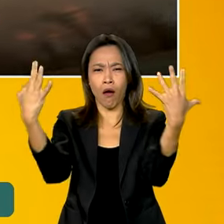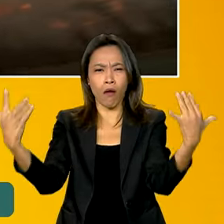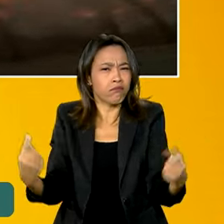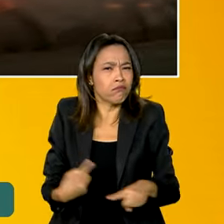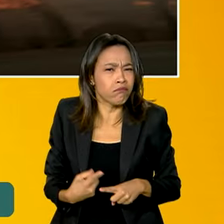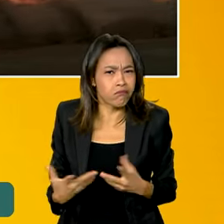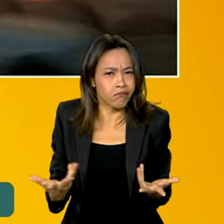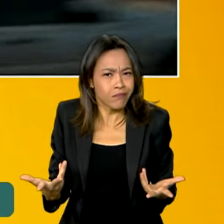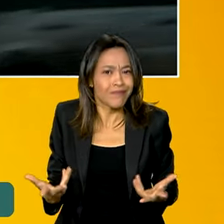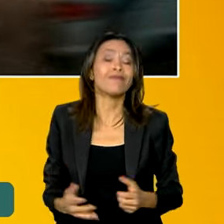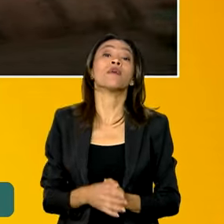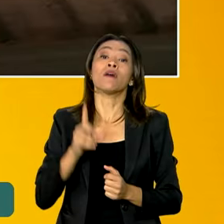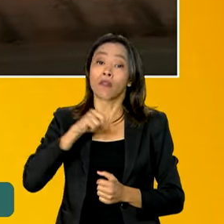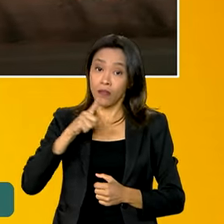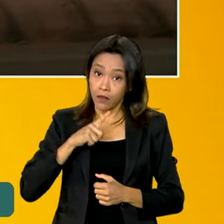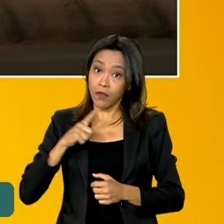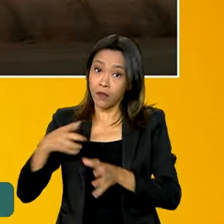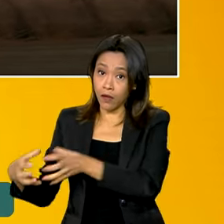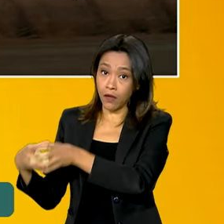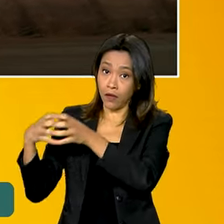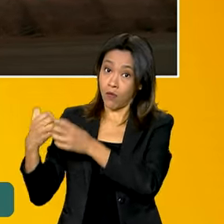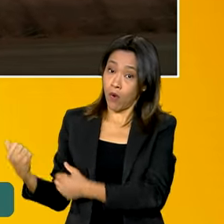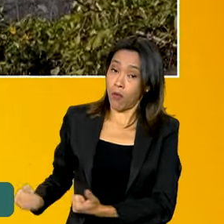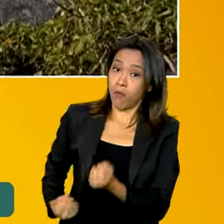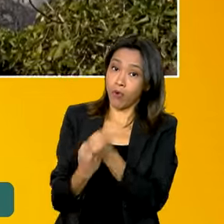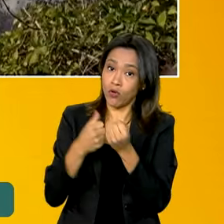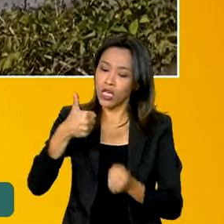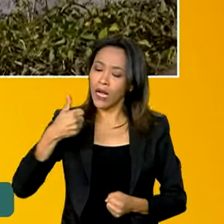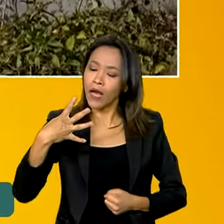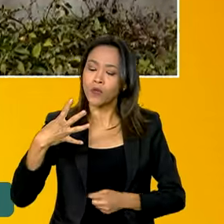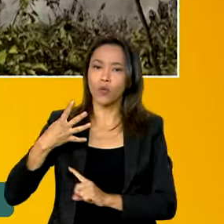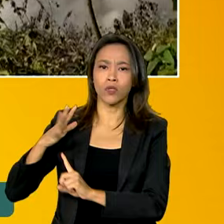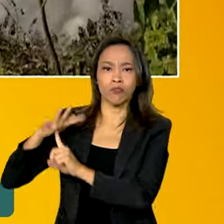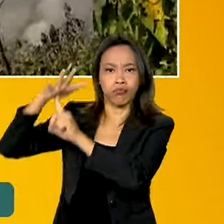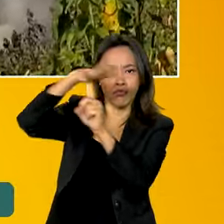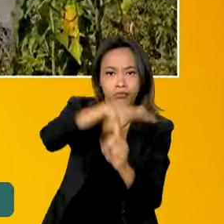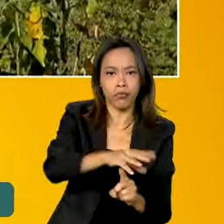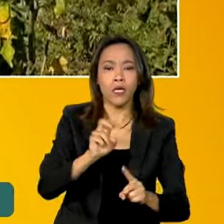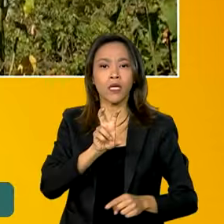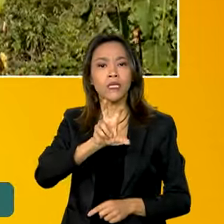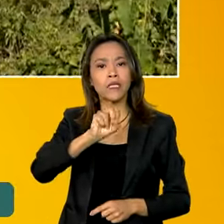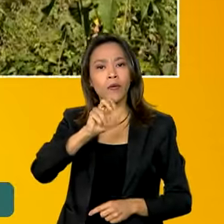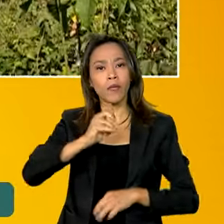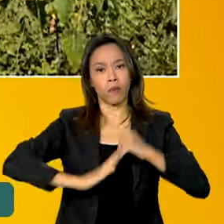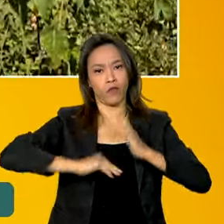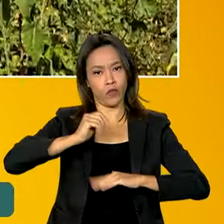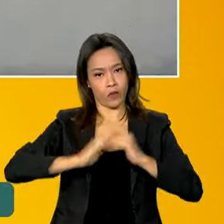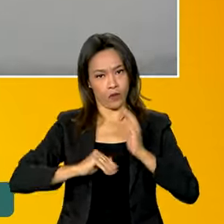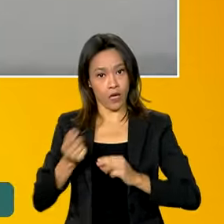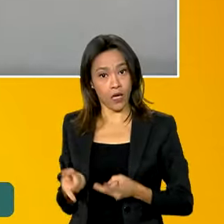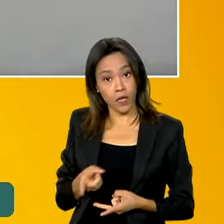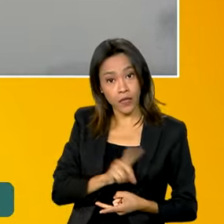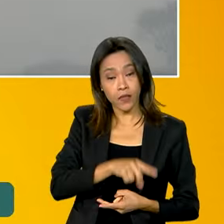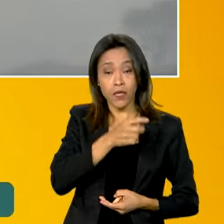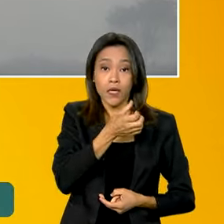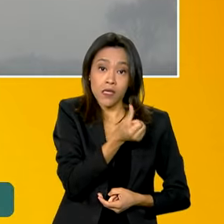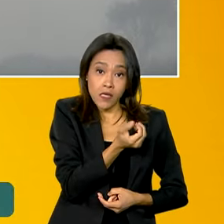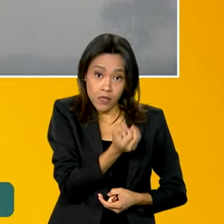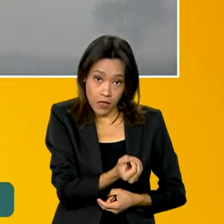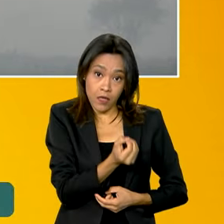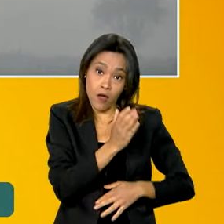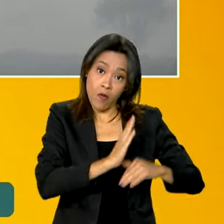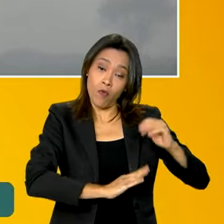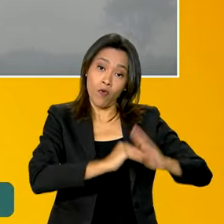Pantanal vai contar com o reforço de 14 aeronaves, 50 brigadistas do Ibama e 60 agentes da Força Nacional.